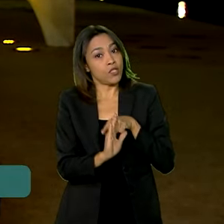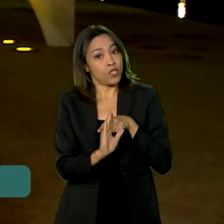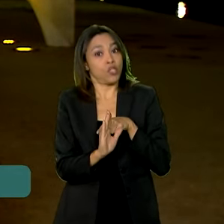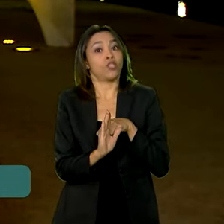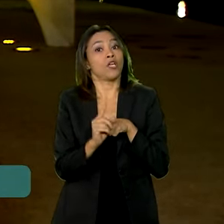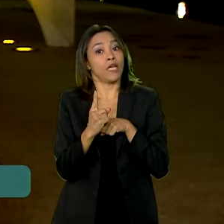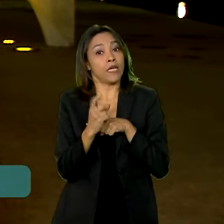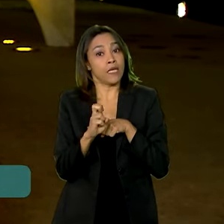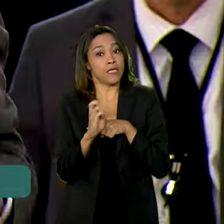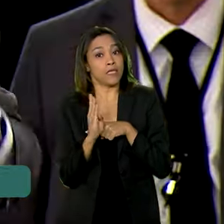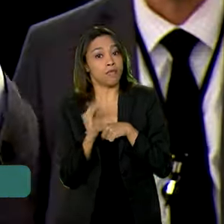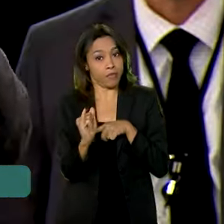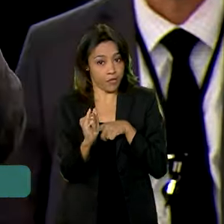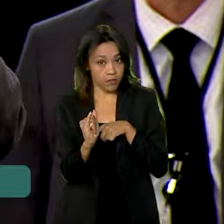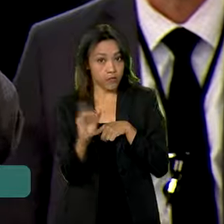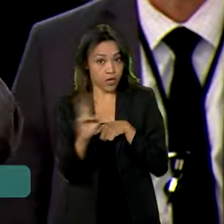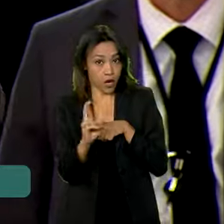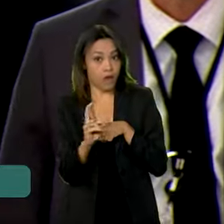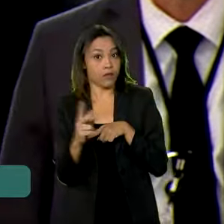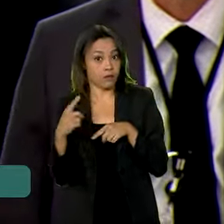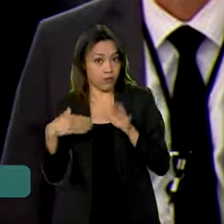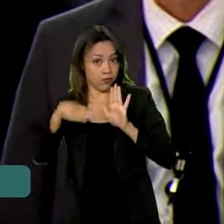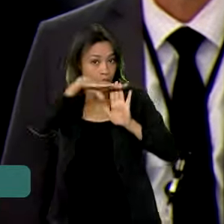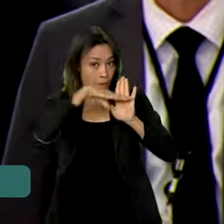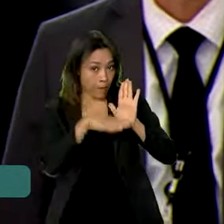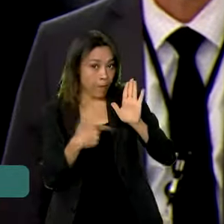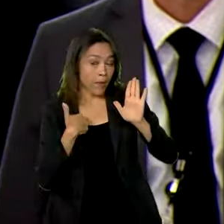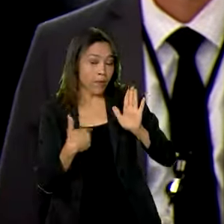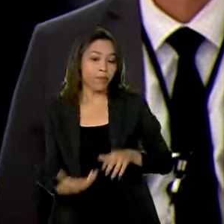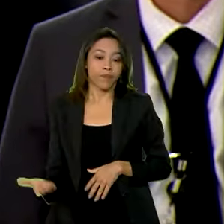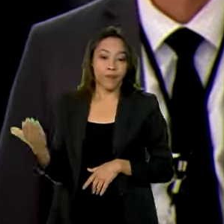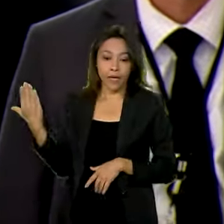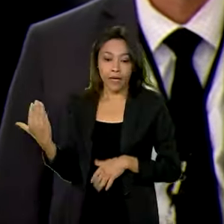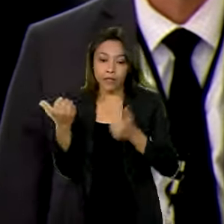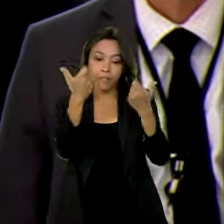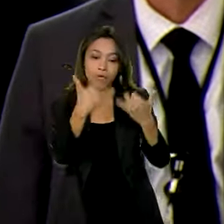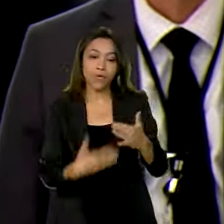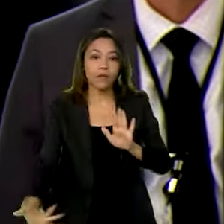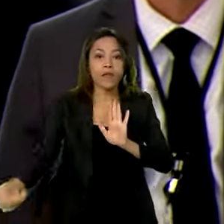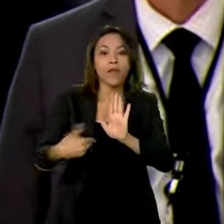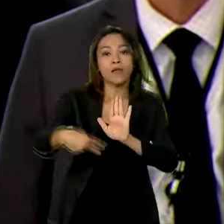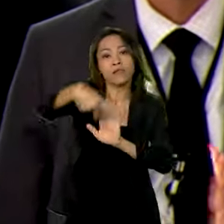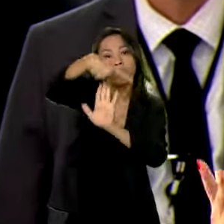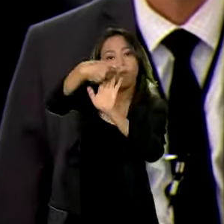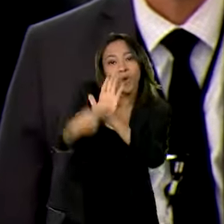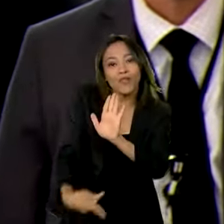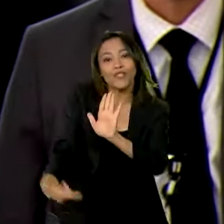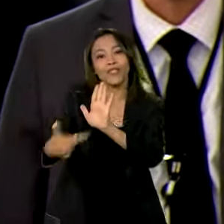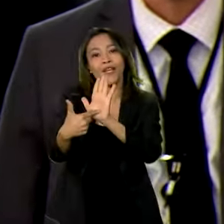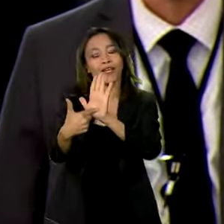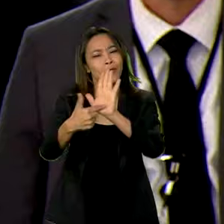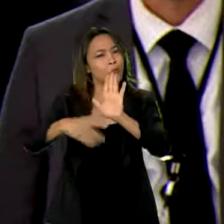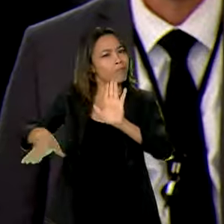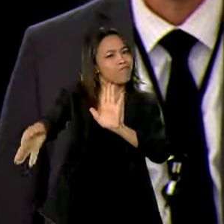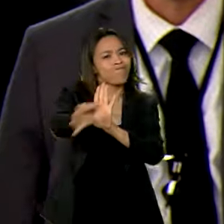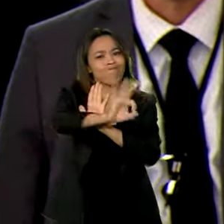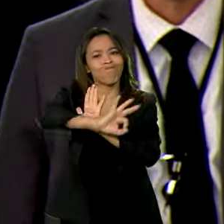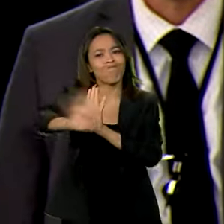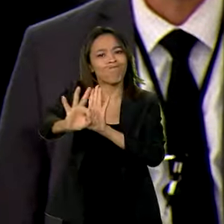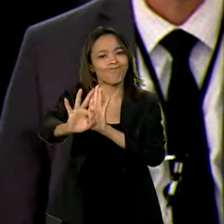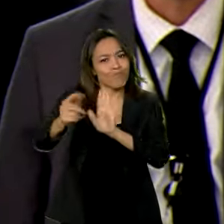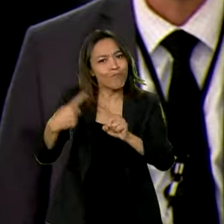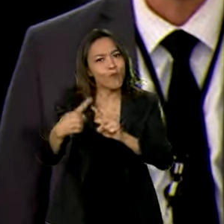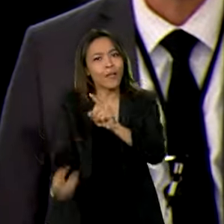bilhões de reais. O PERS transformou o setor de eventos no maior gerador de novas vagas de